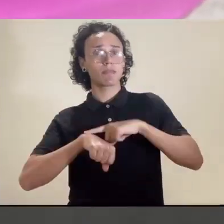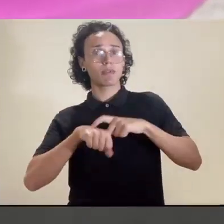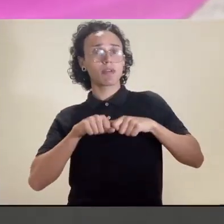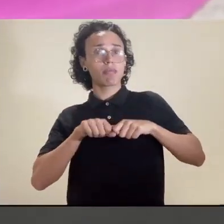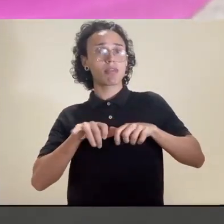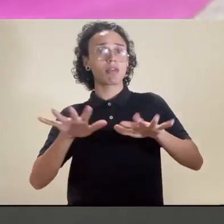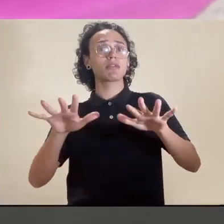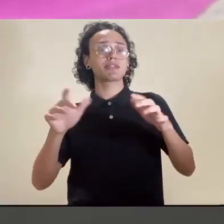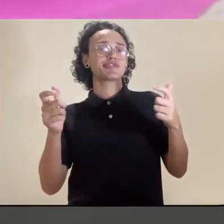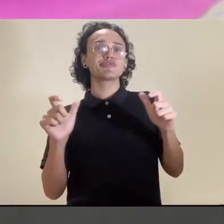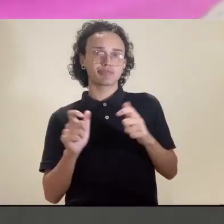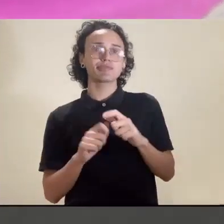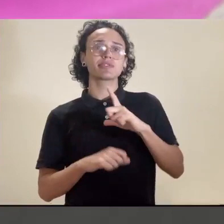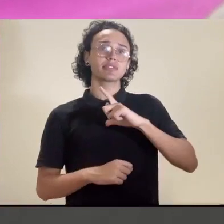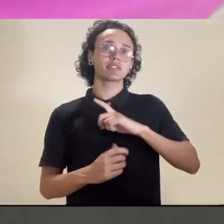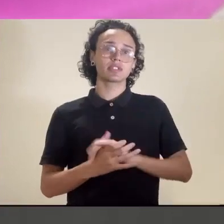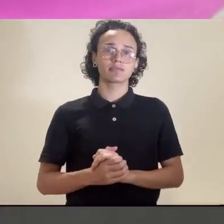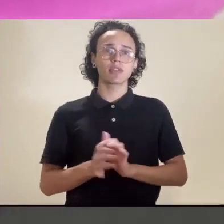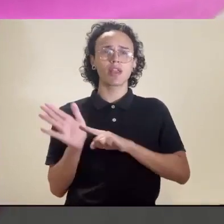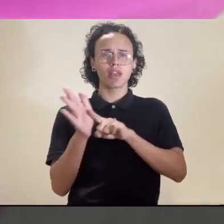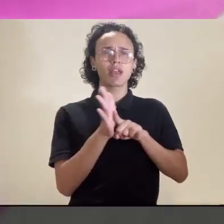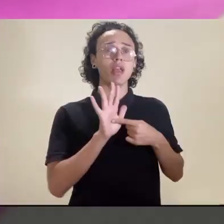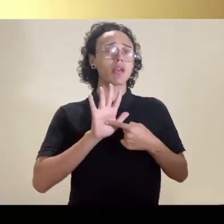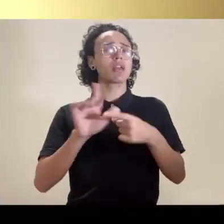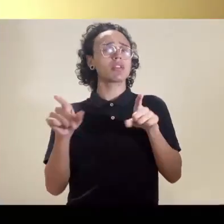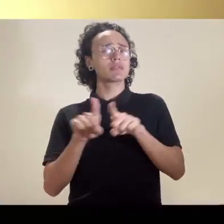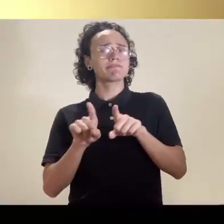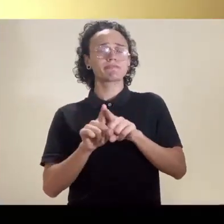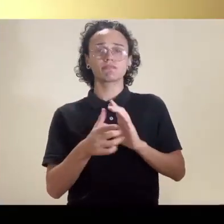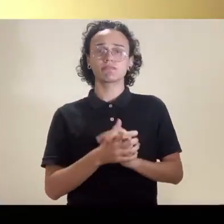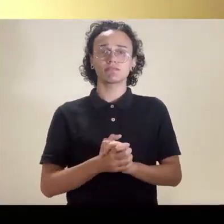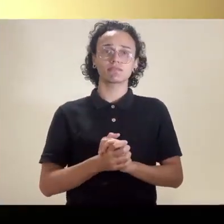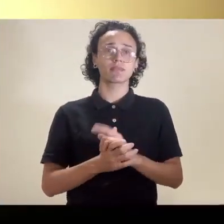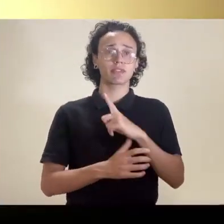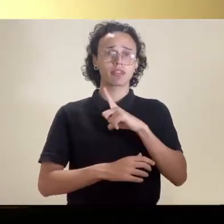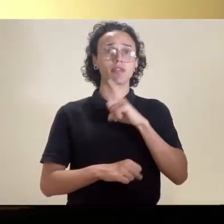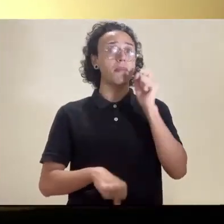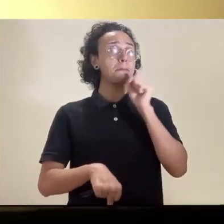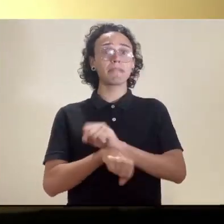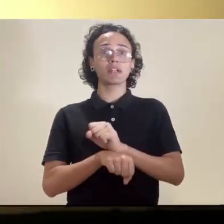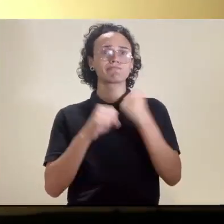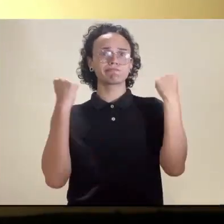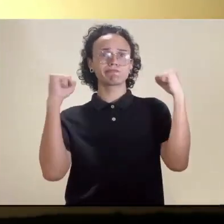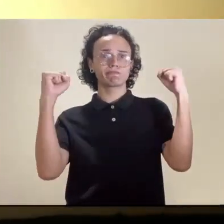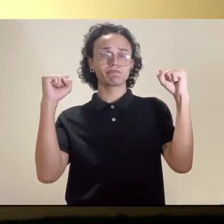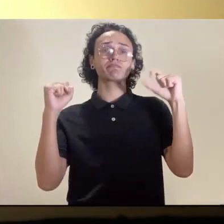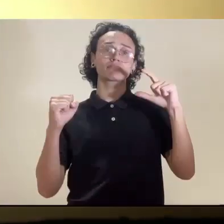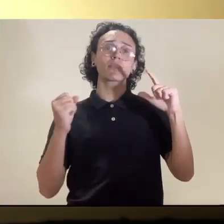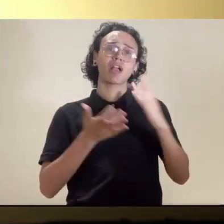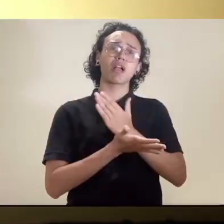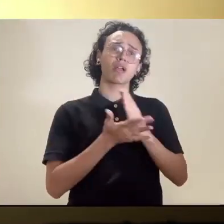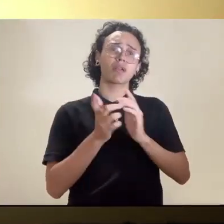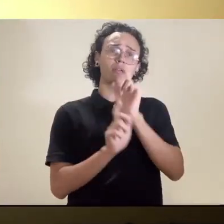durante a pandemia diminuiu muito. A pesquisa revelou também que, além de interromper as